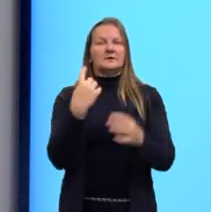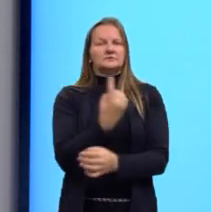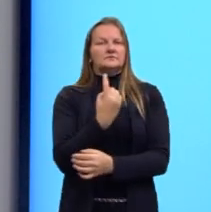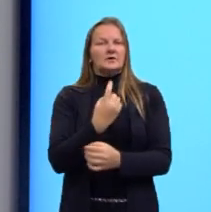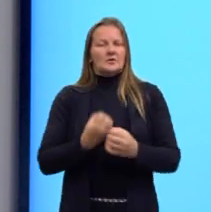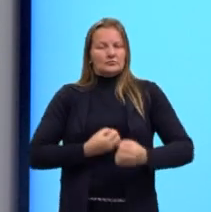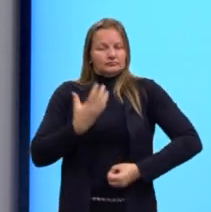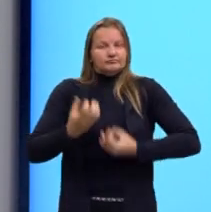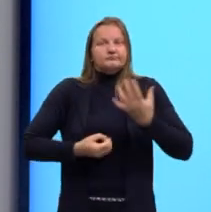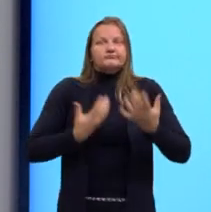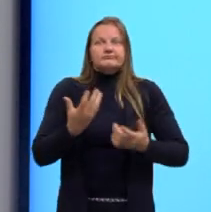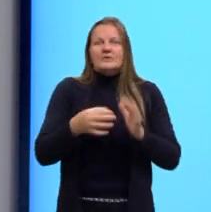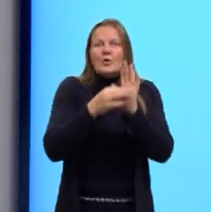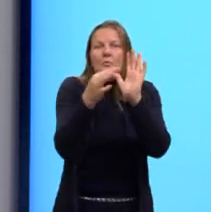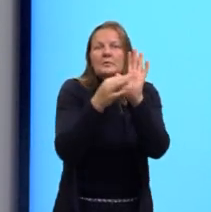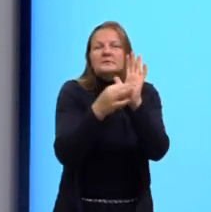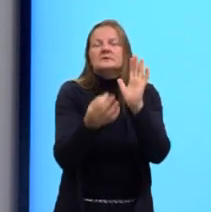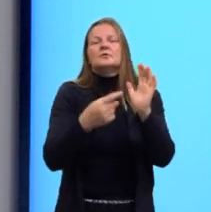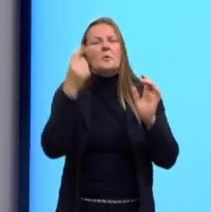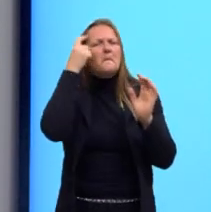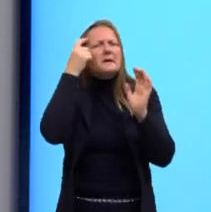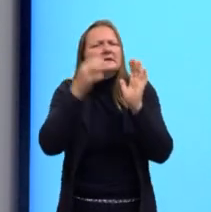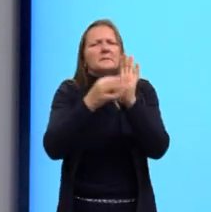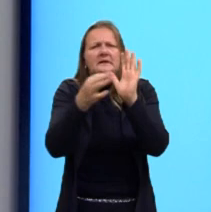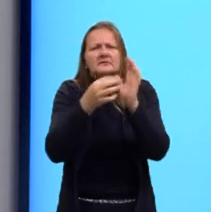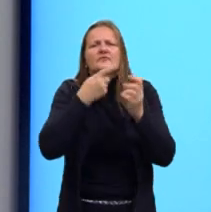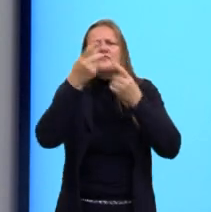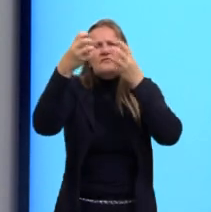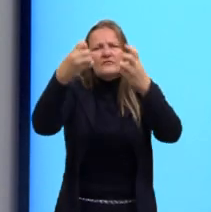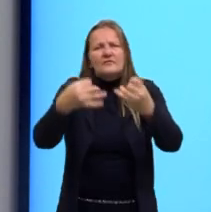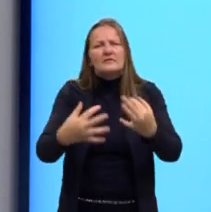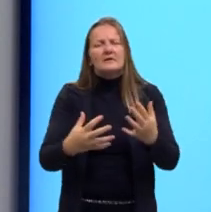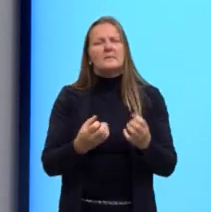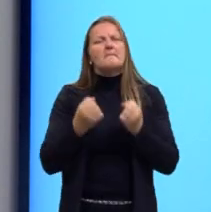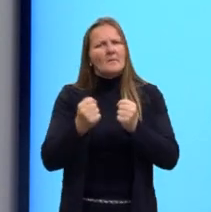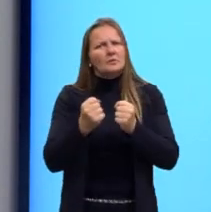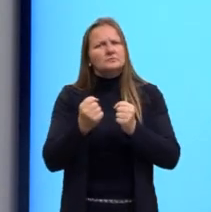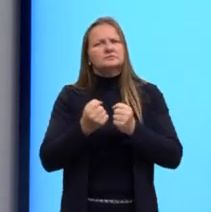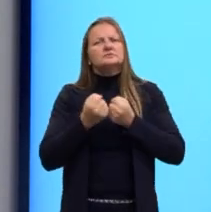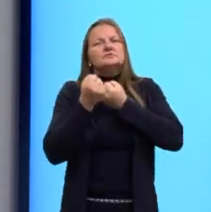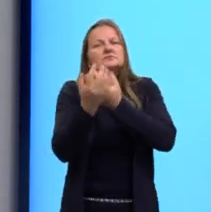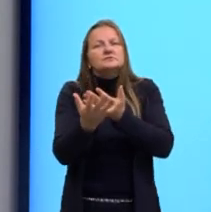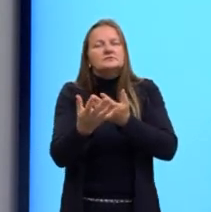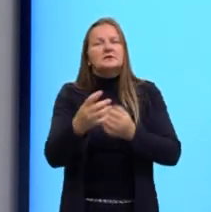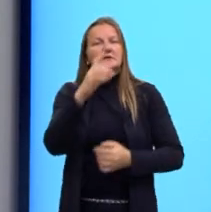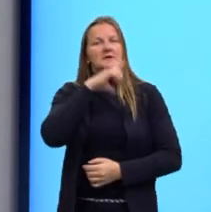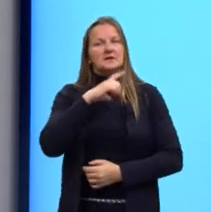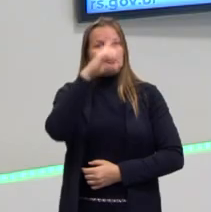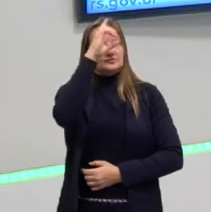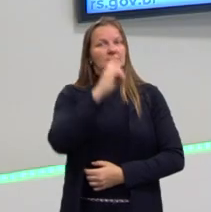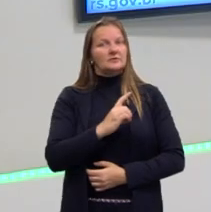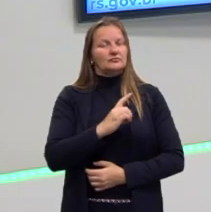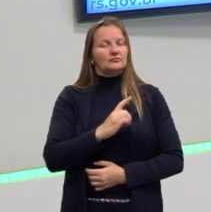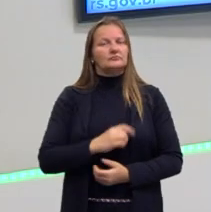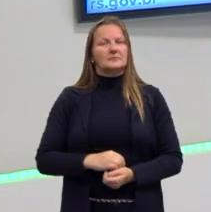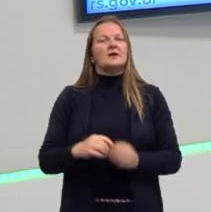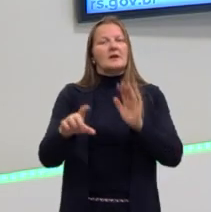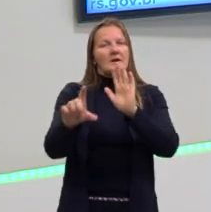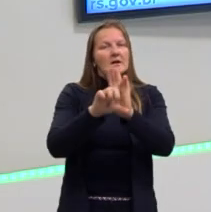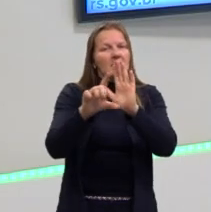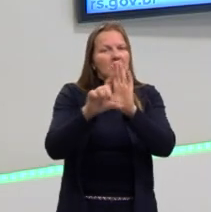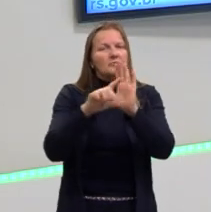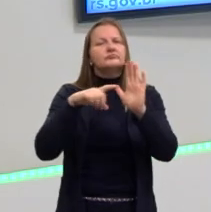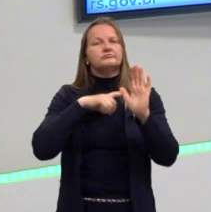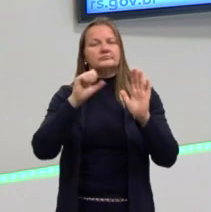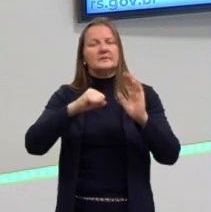de expressão. Liberdade de pensamento. São direitos que existem de forma formal. Legal, eles existem.